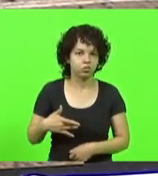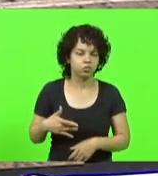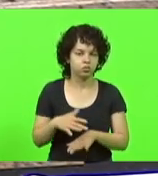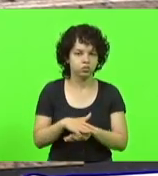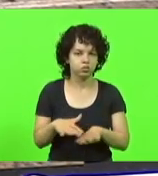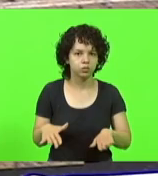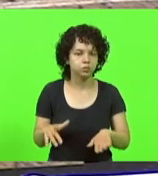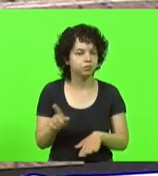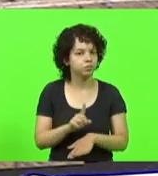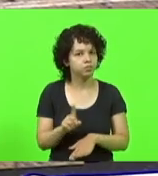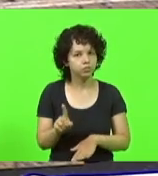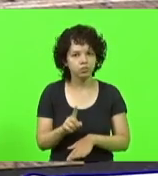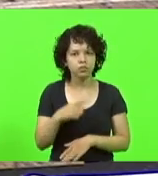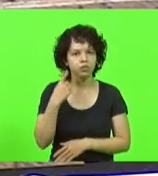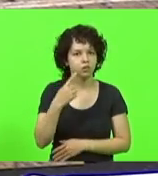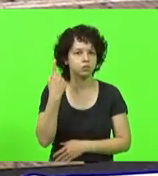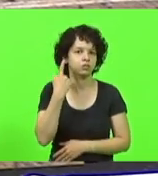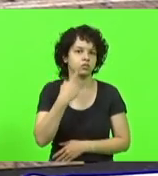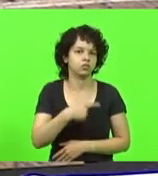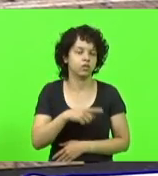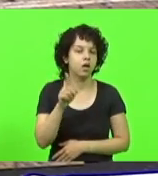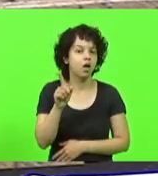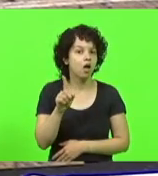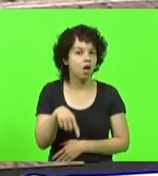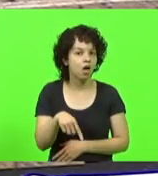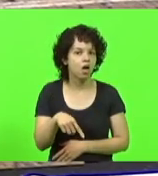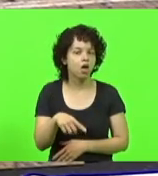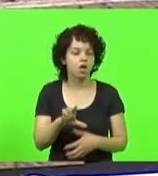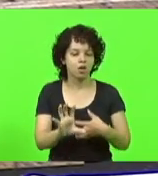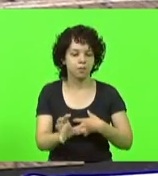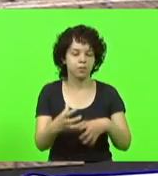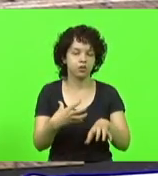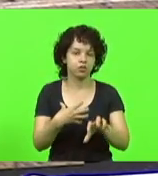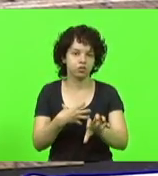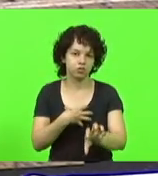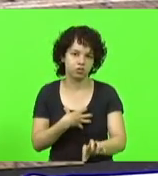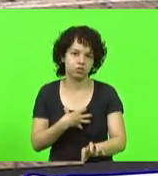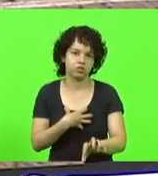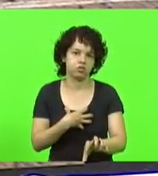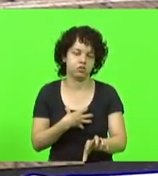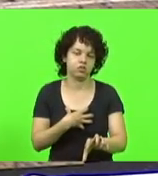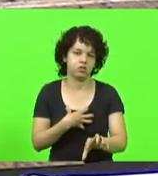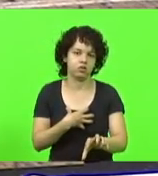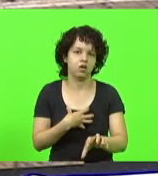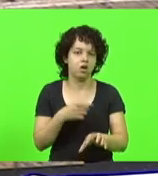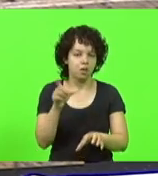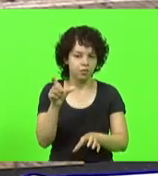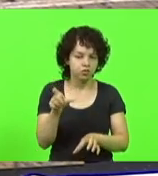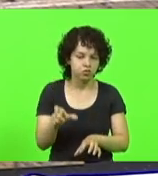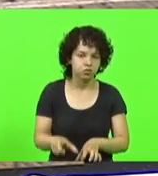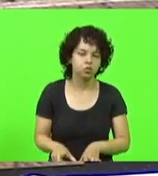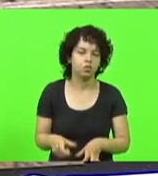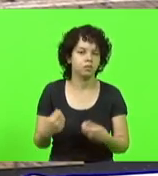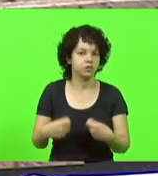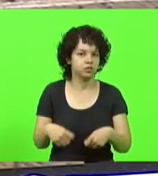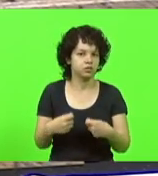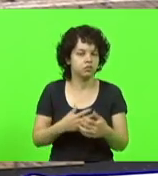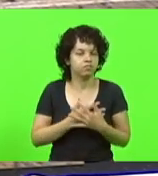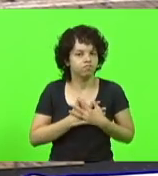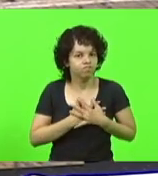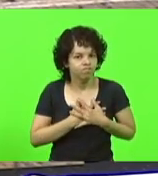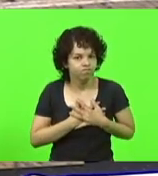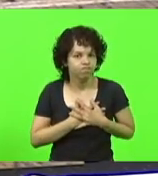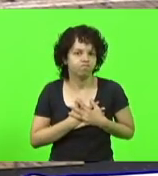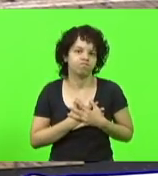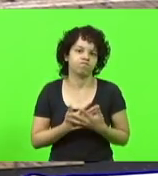deputado Silvio Drevich, é uma questão de empatia, é de se colocar no lugar dos outros e sentir a dor dos outros, saber que